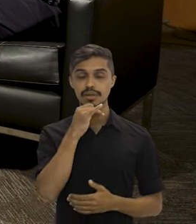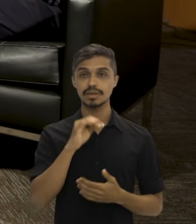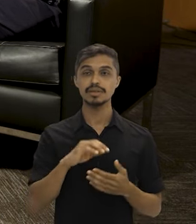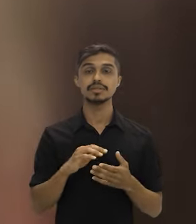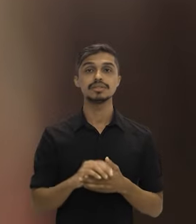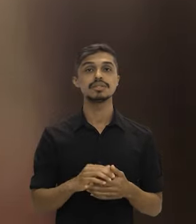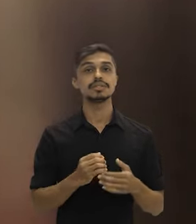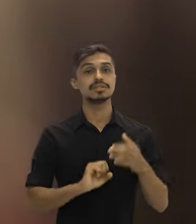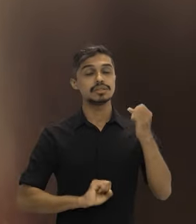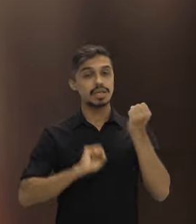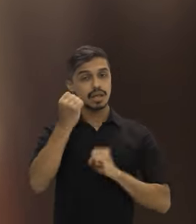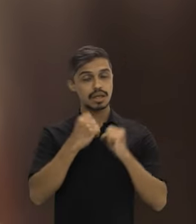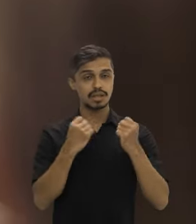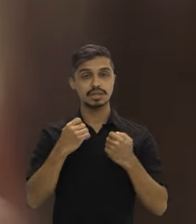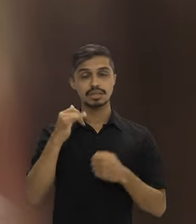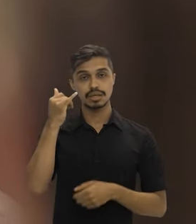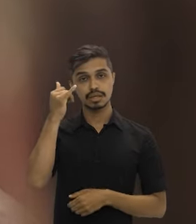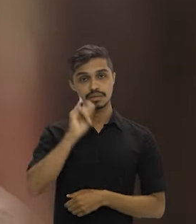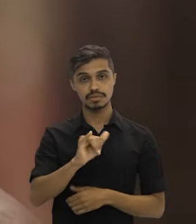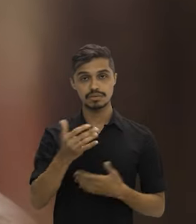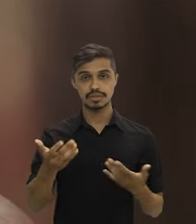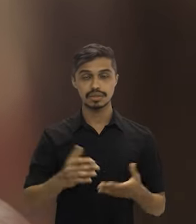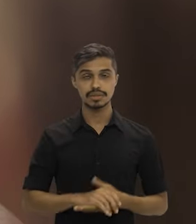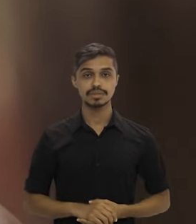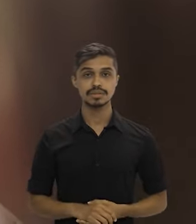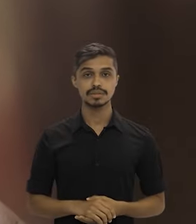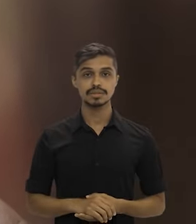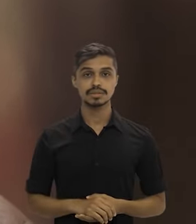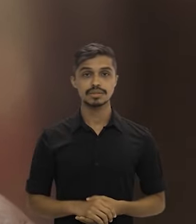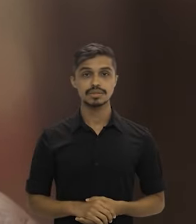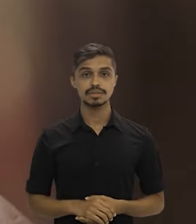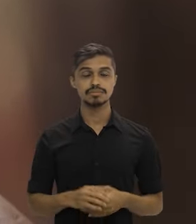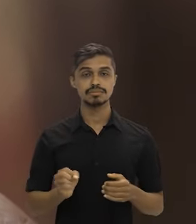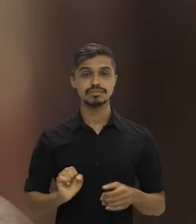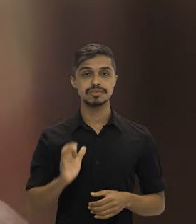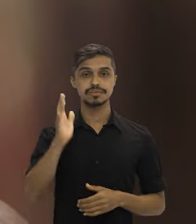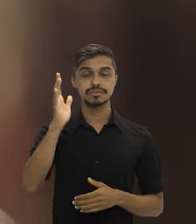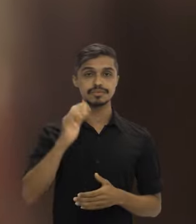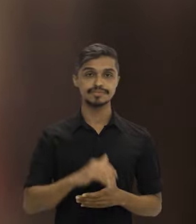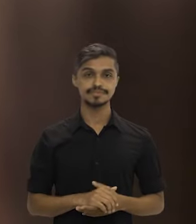indústrias que evitem emissões,